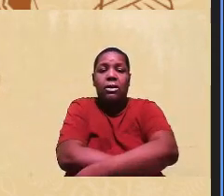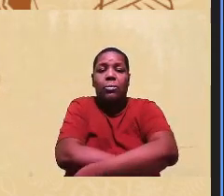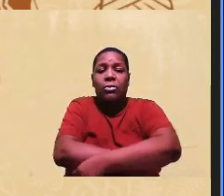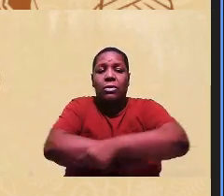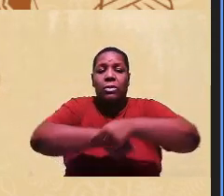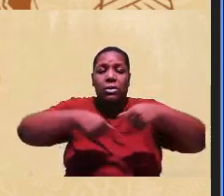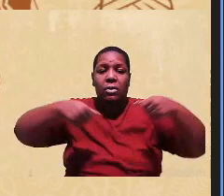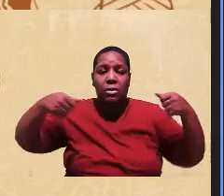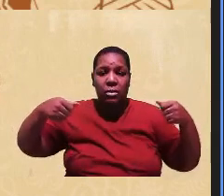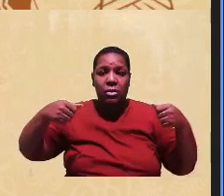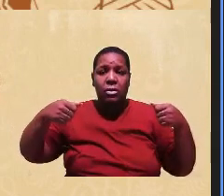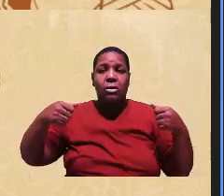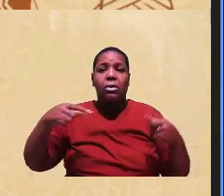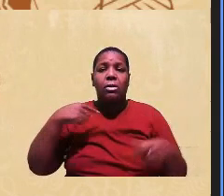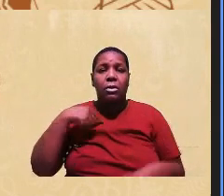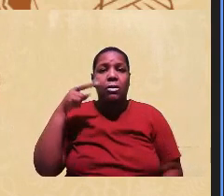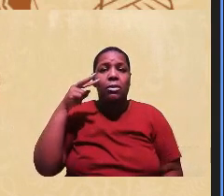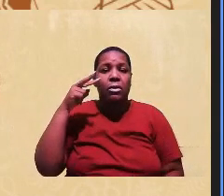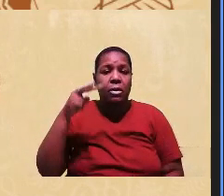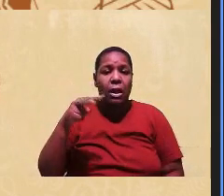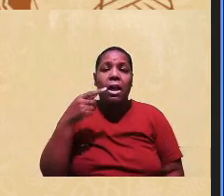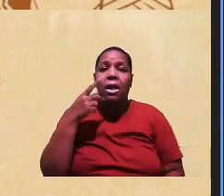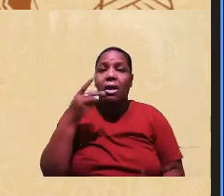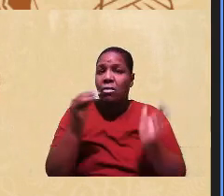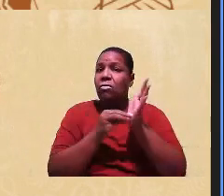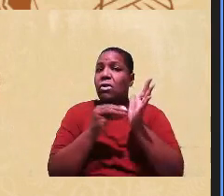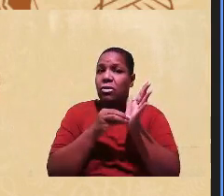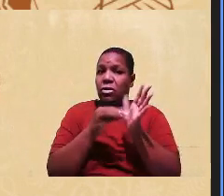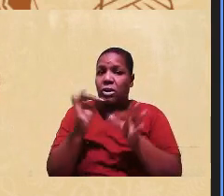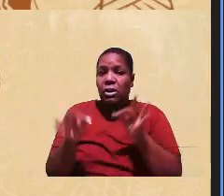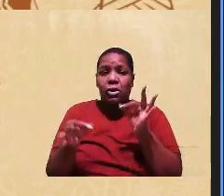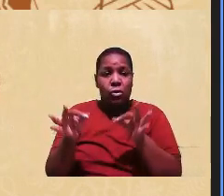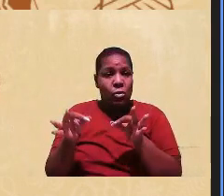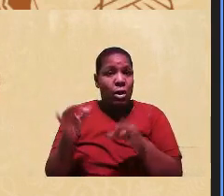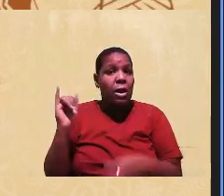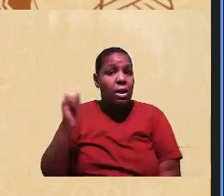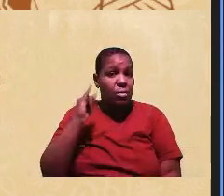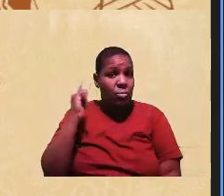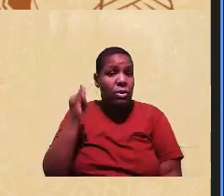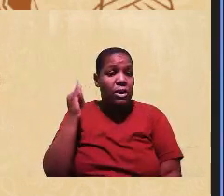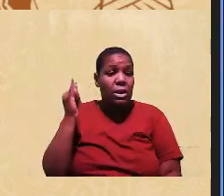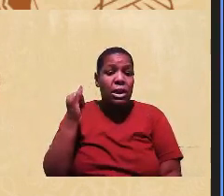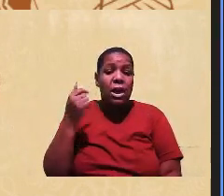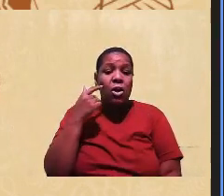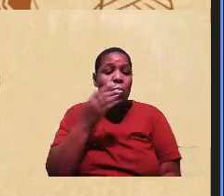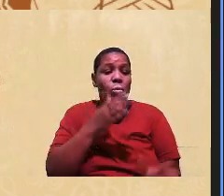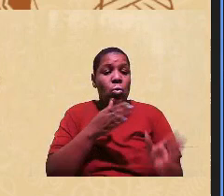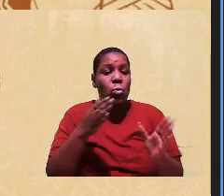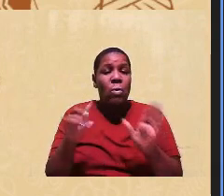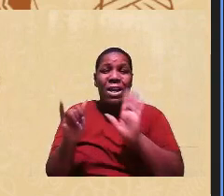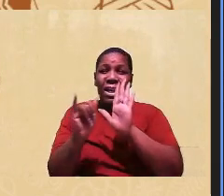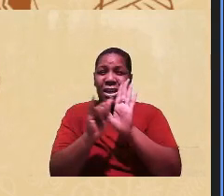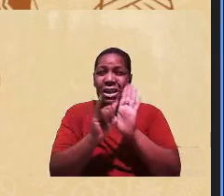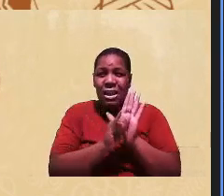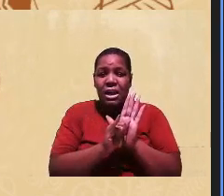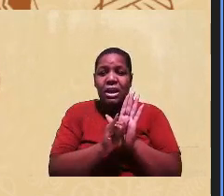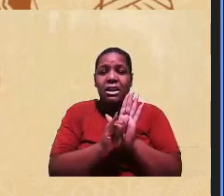Brasil, que é uma história de injustiça, e a importância dos procedimentos de heteroidentificação